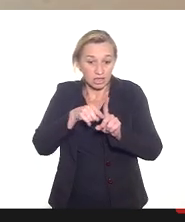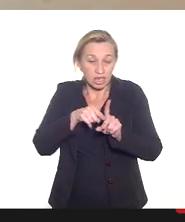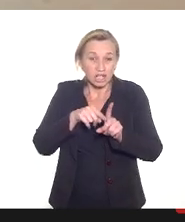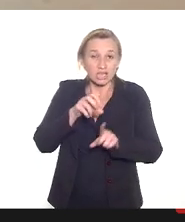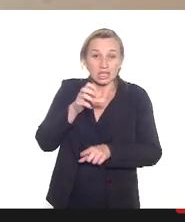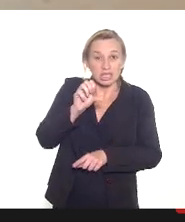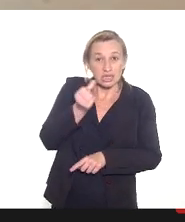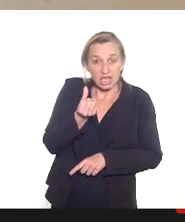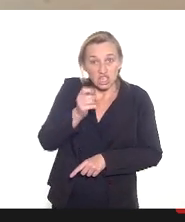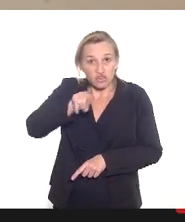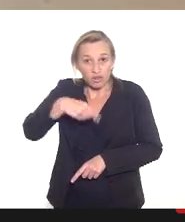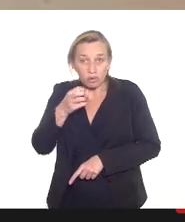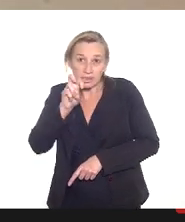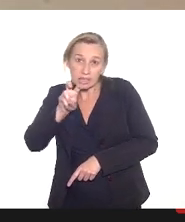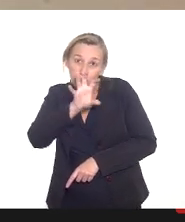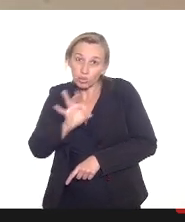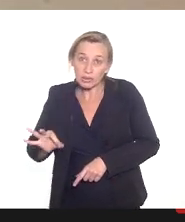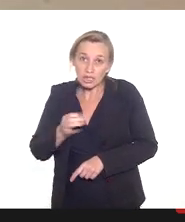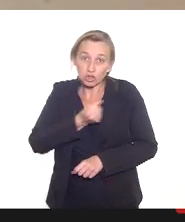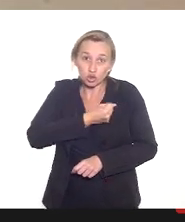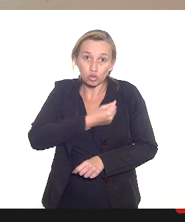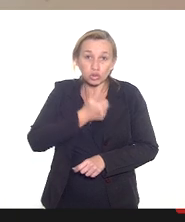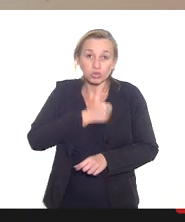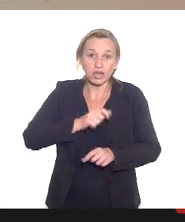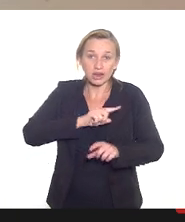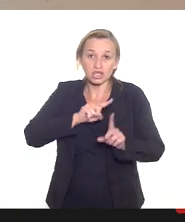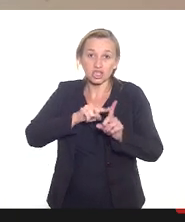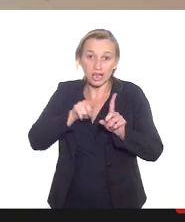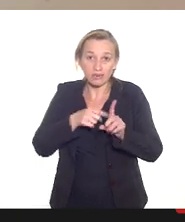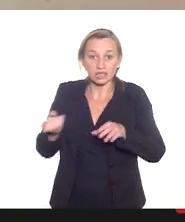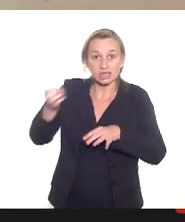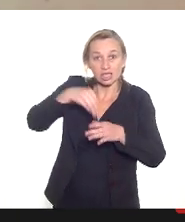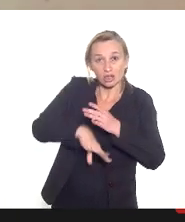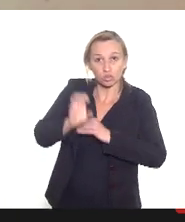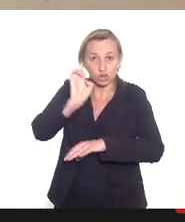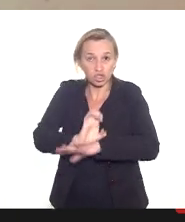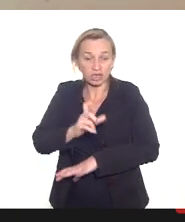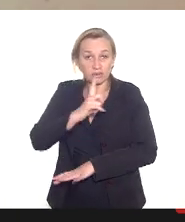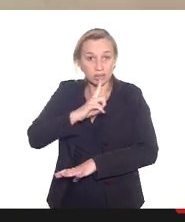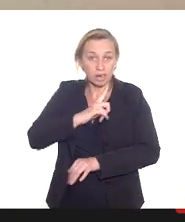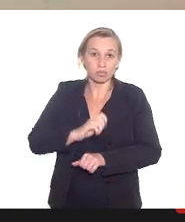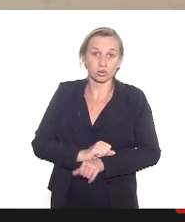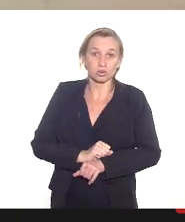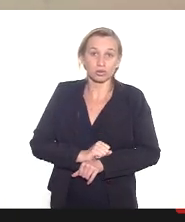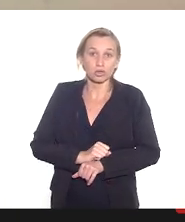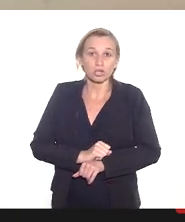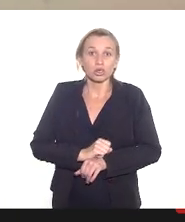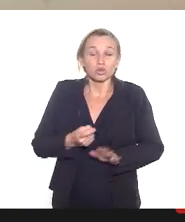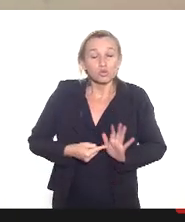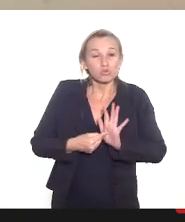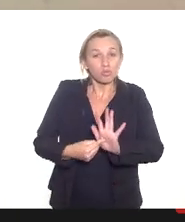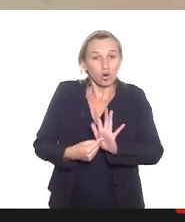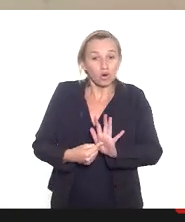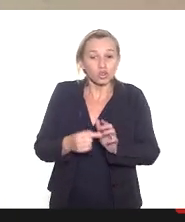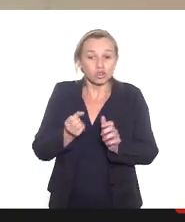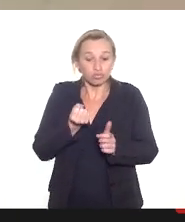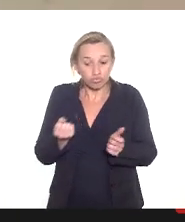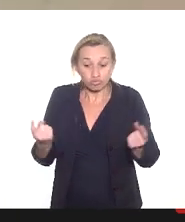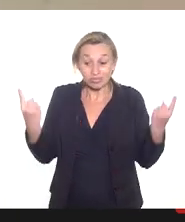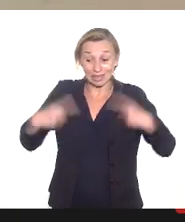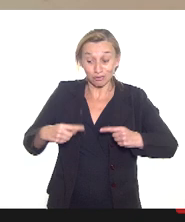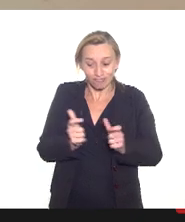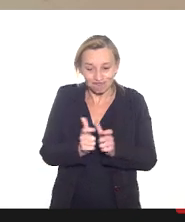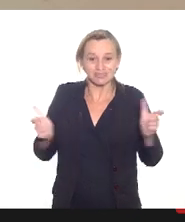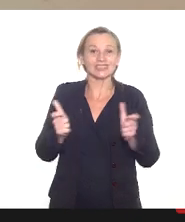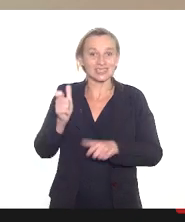% do número de gestantes que nós temos no estado isso que coloca nos coloca um grande desafio né